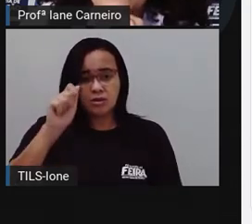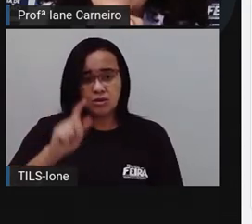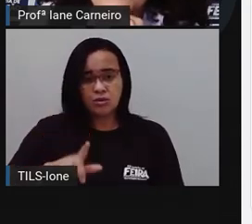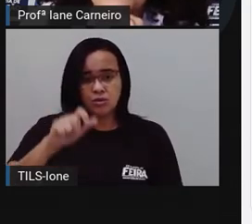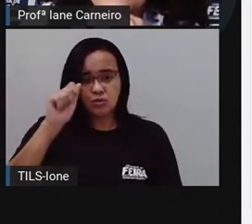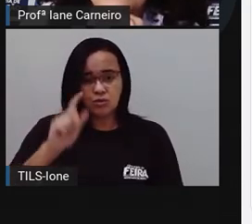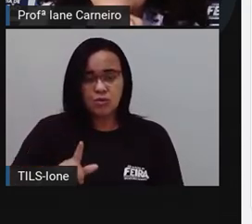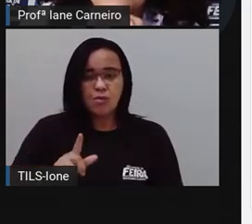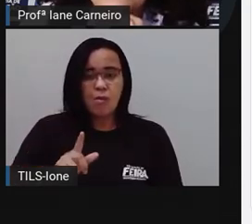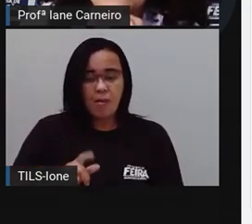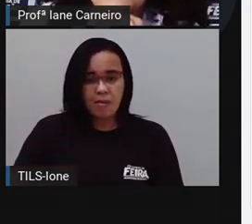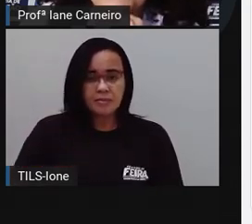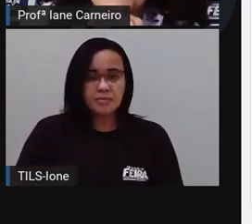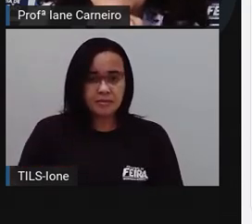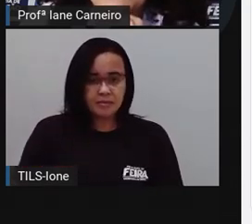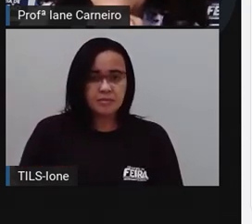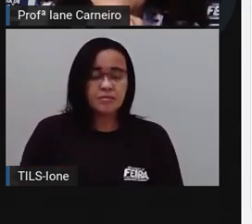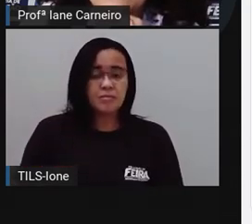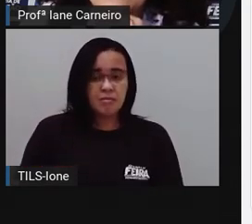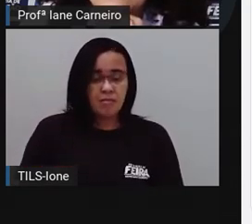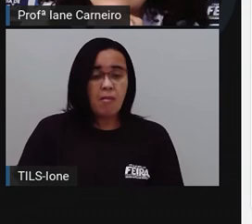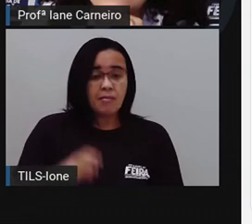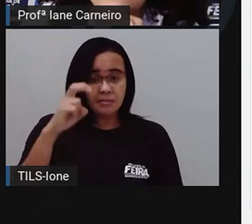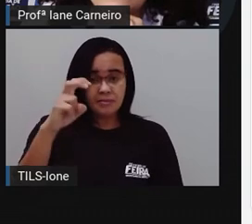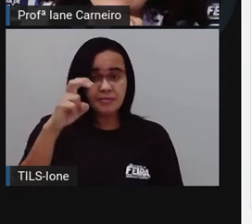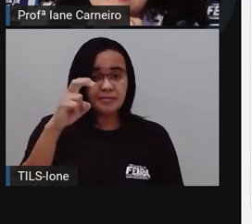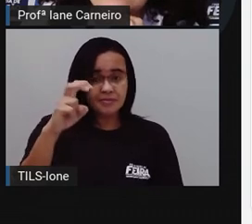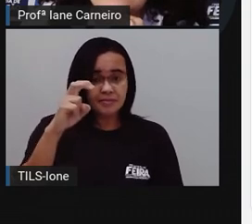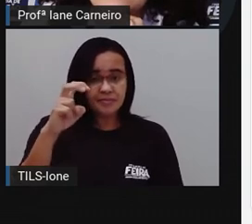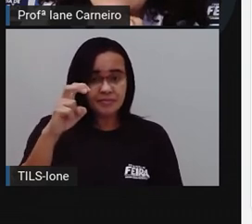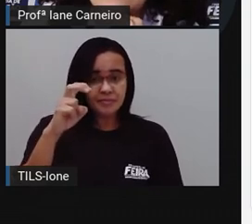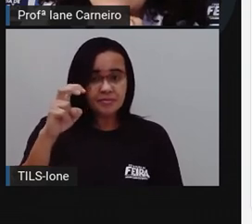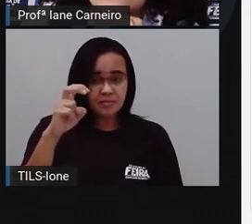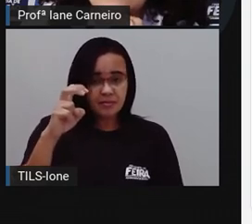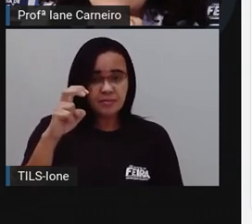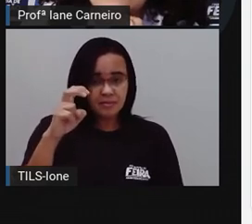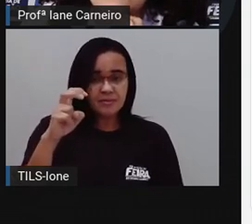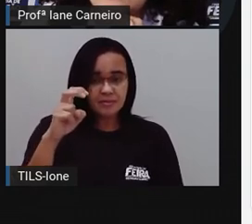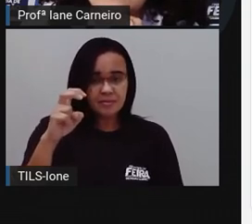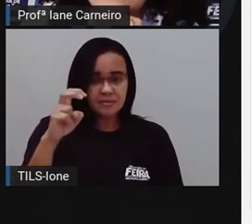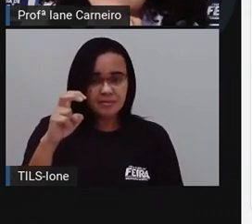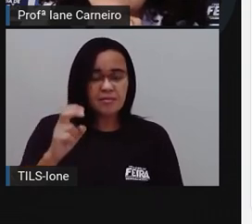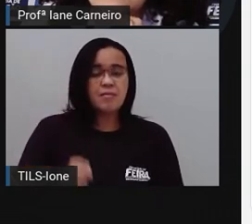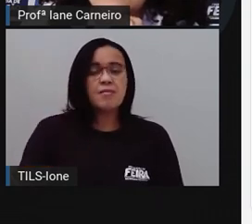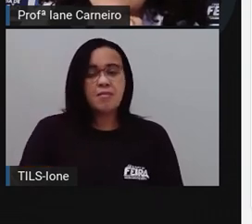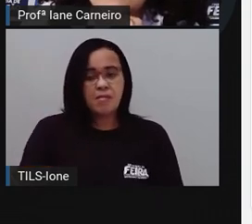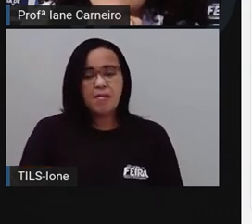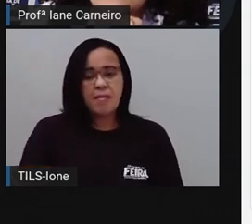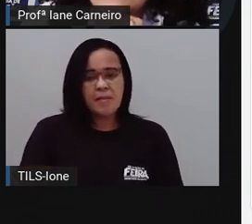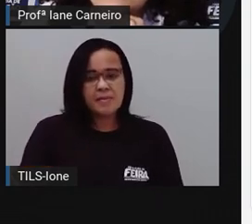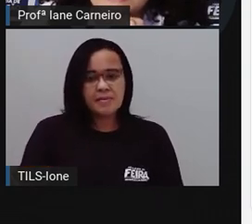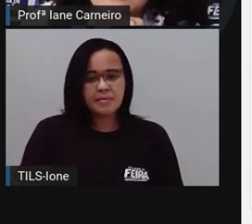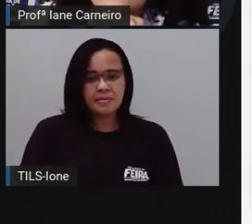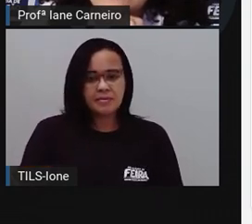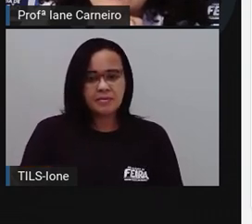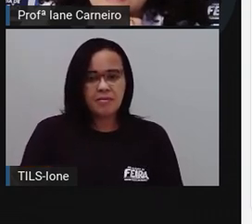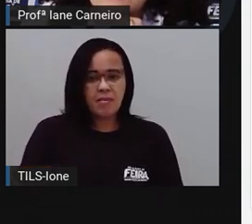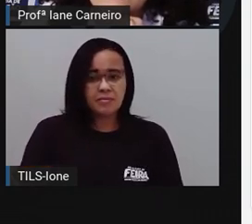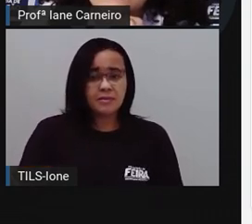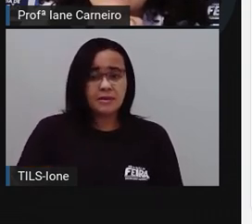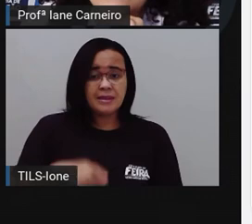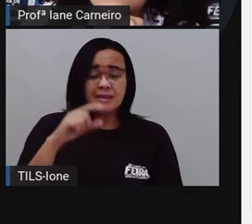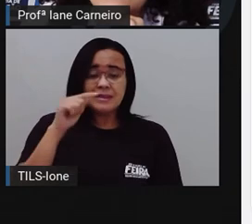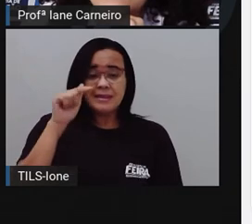A vai colocar os cinco, que foi o primeiro. Cinco gralhas, ó. Cinco desse. Sete